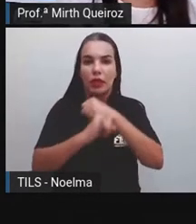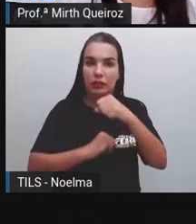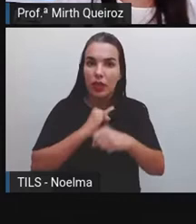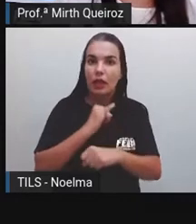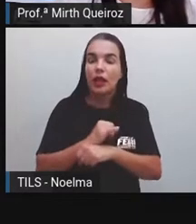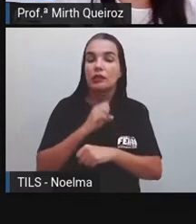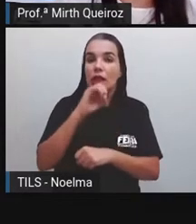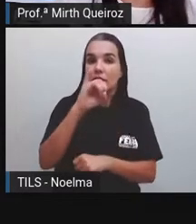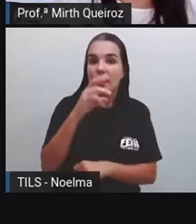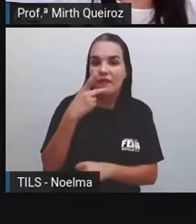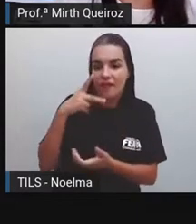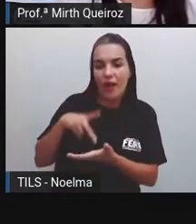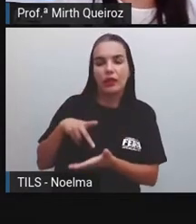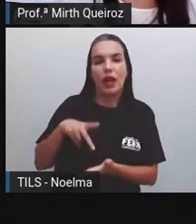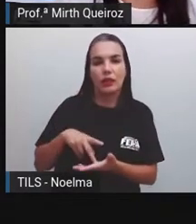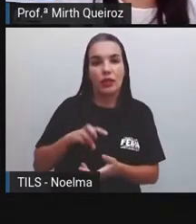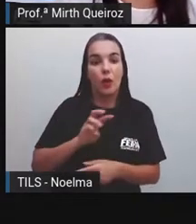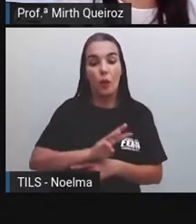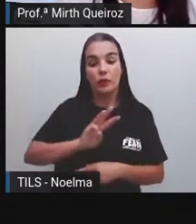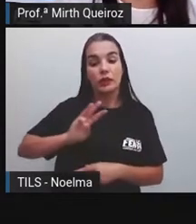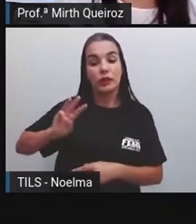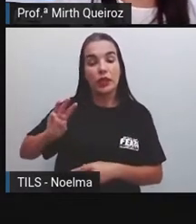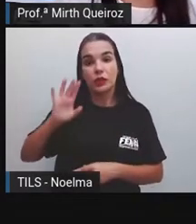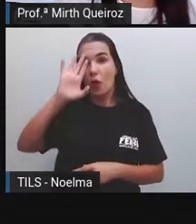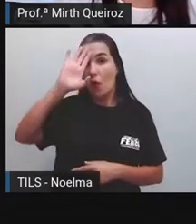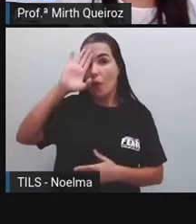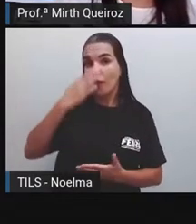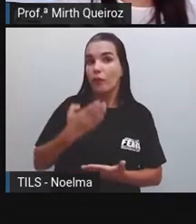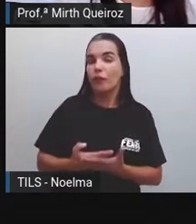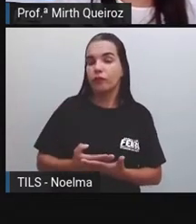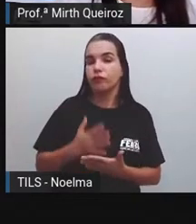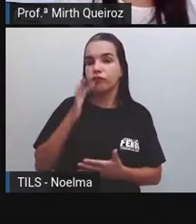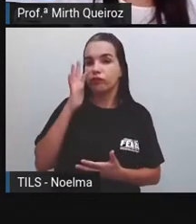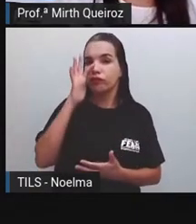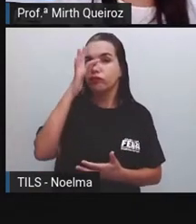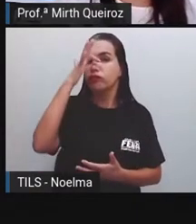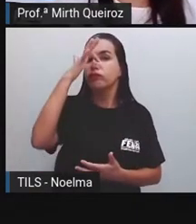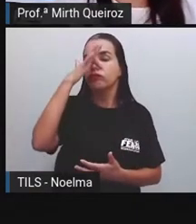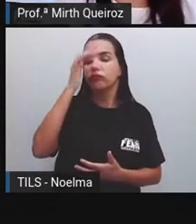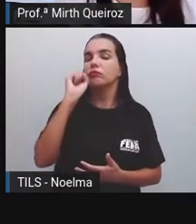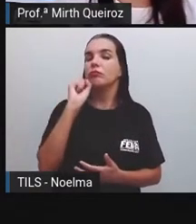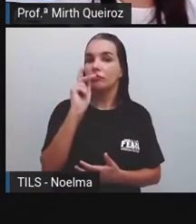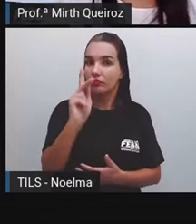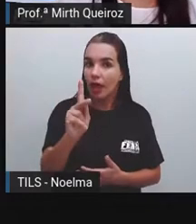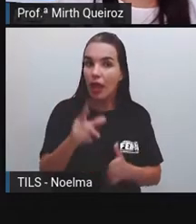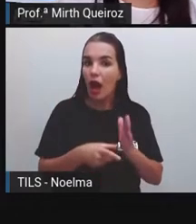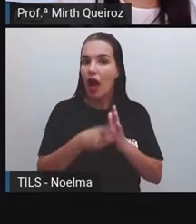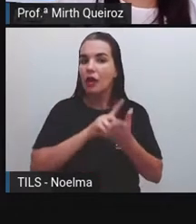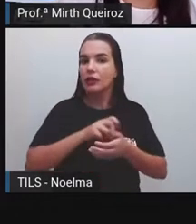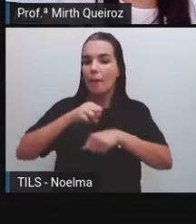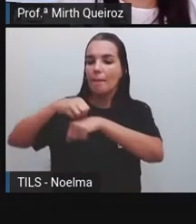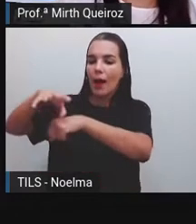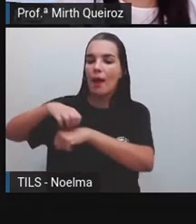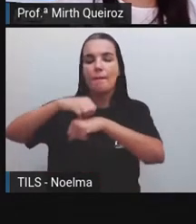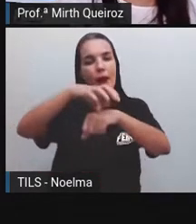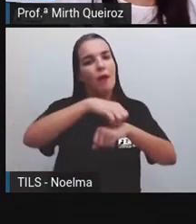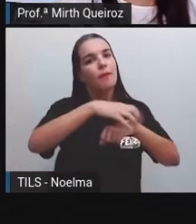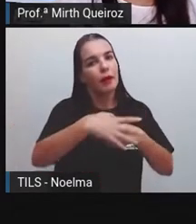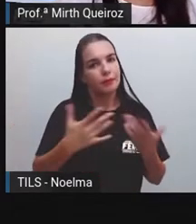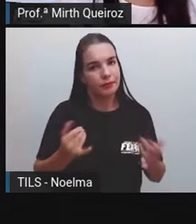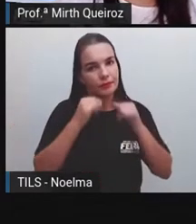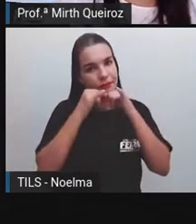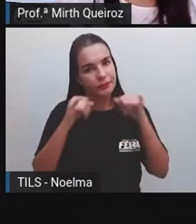ver se se trata Em sites confiáveis De uma notícia verdadeira Antes da gente compartilhar Essa notícia Porque